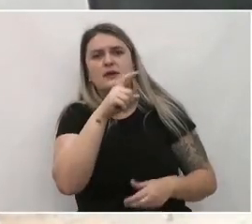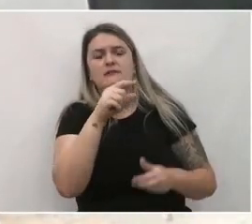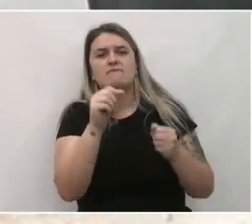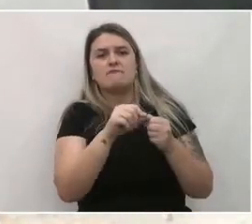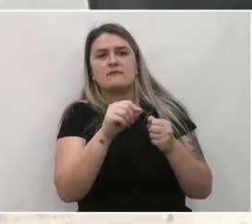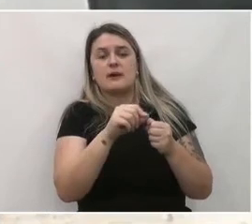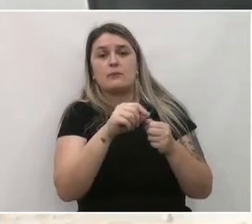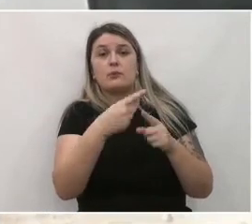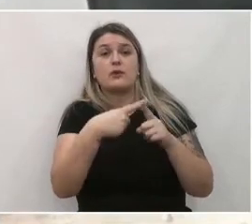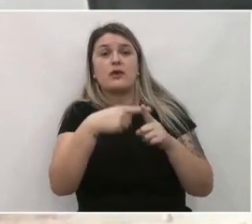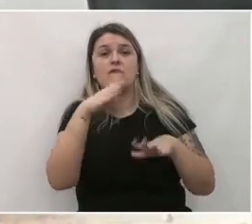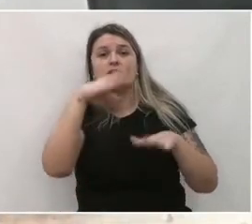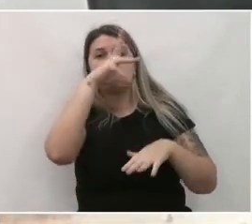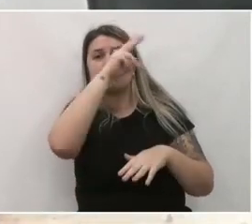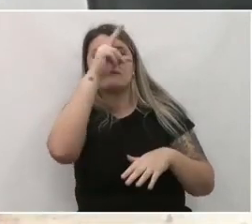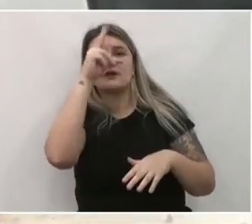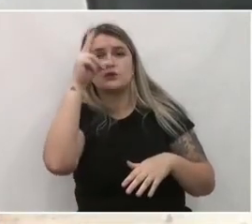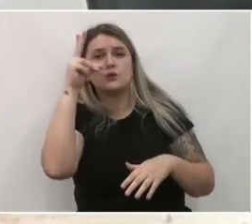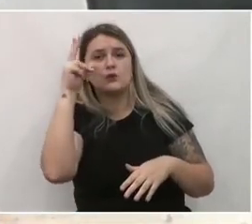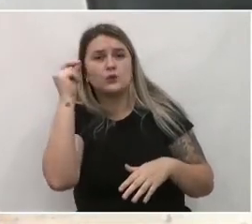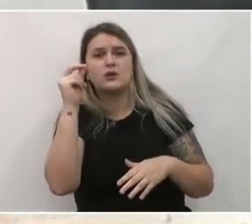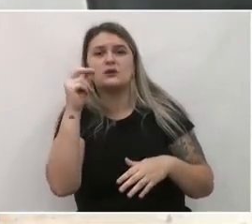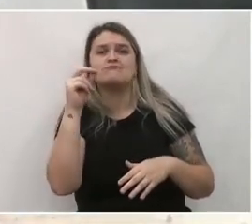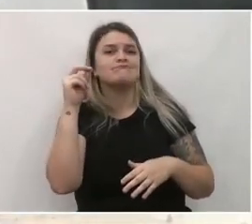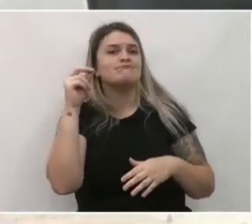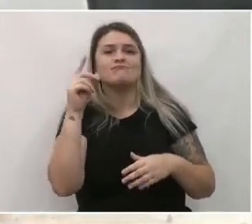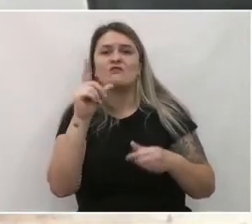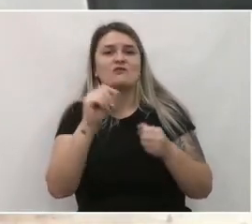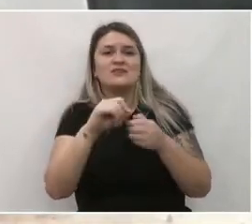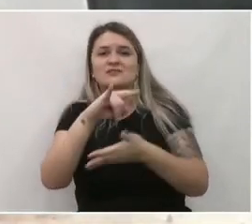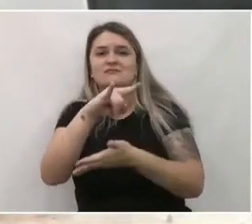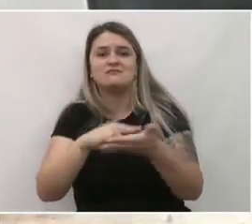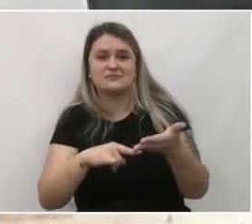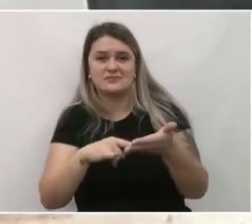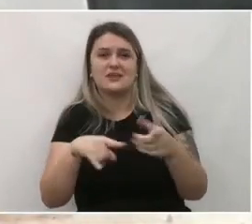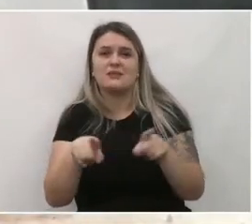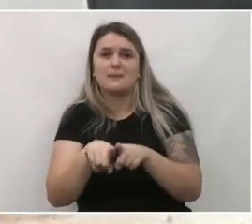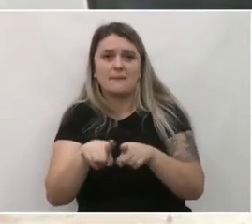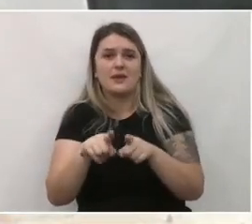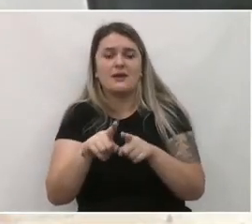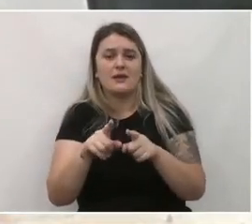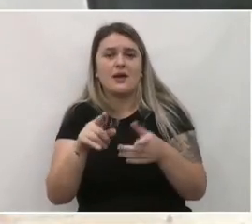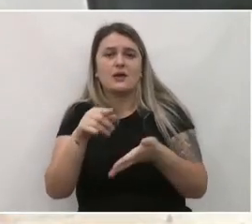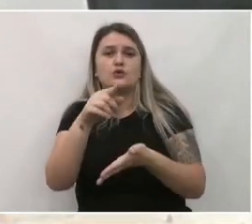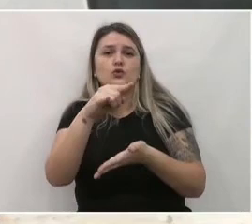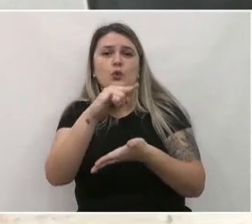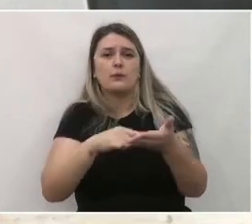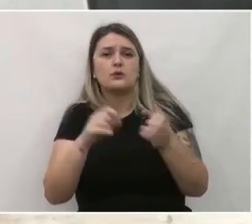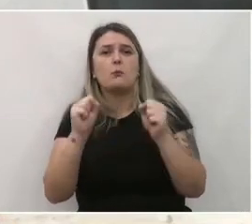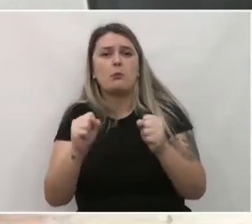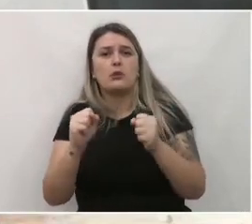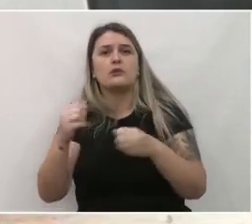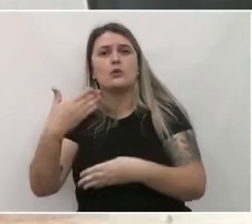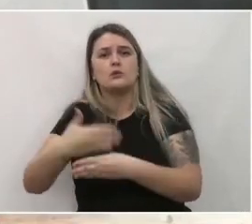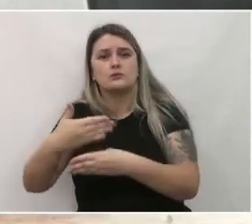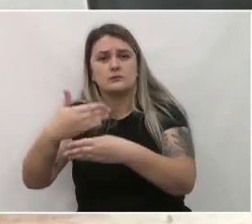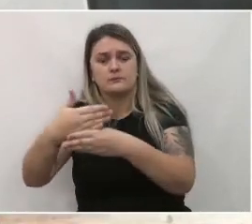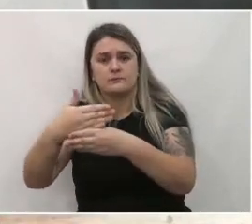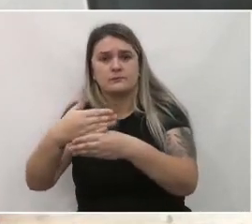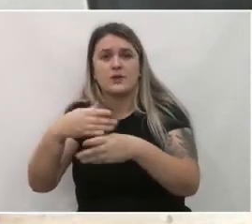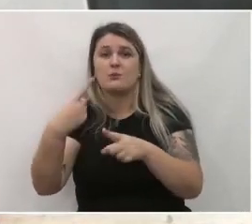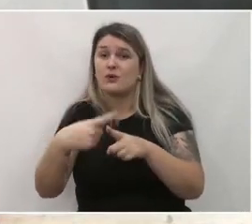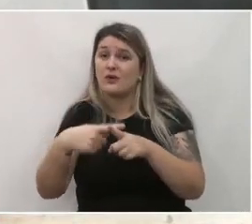por parte da prefeitura da incertidão de uso e ocupação do solo e também alvará de construção. Em virtude do